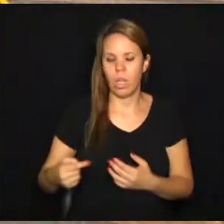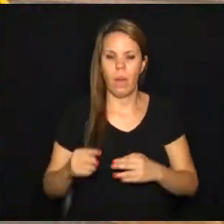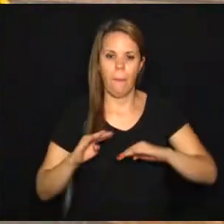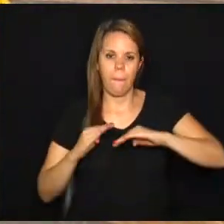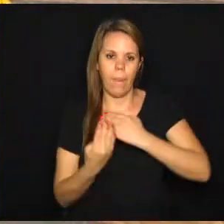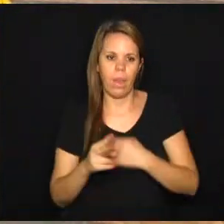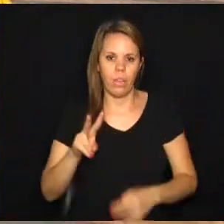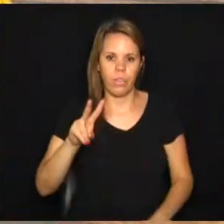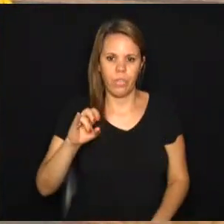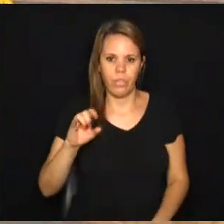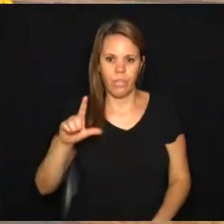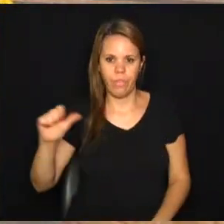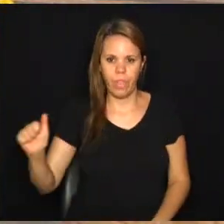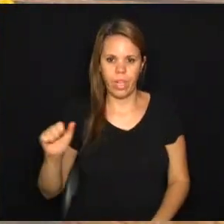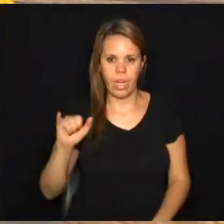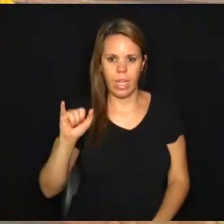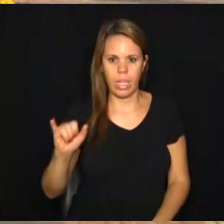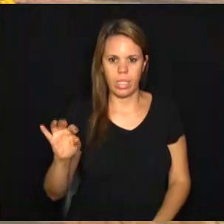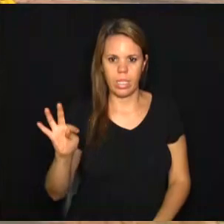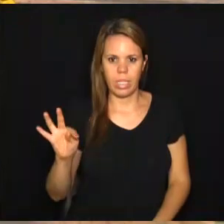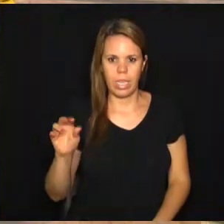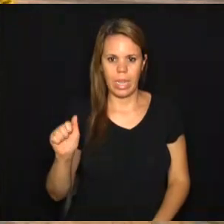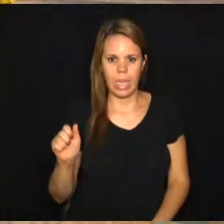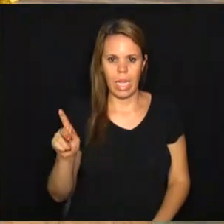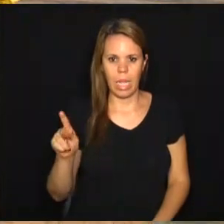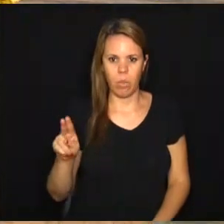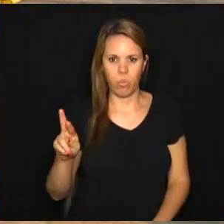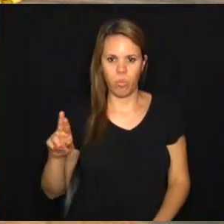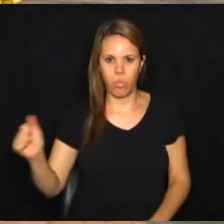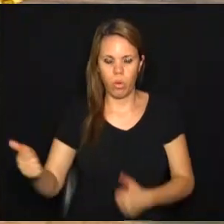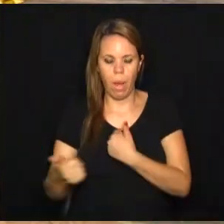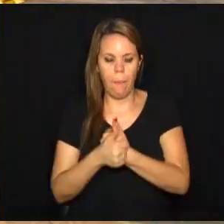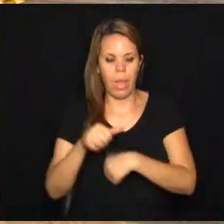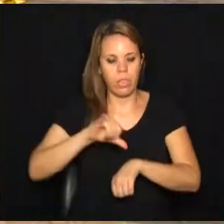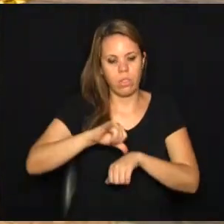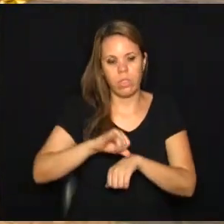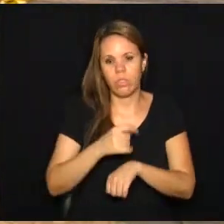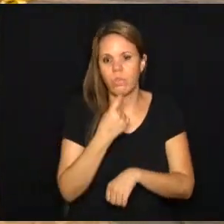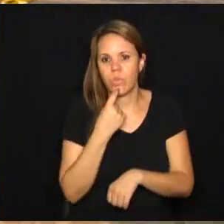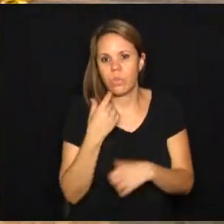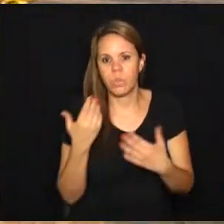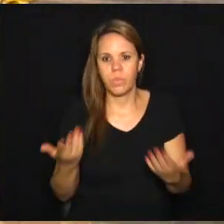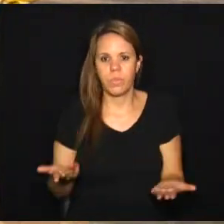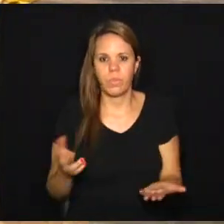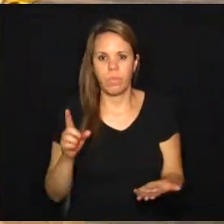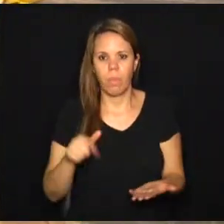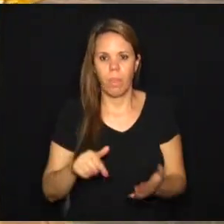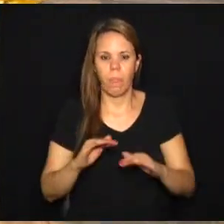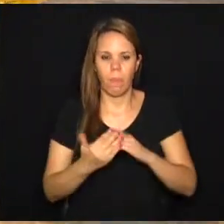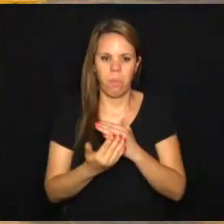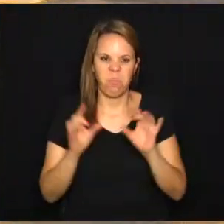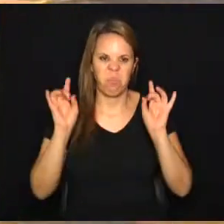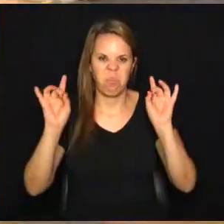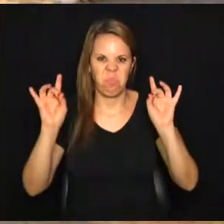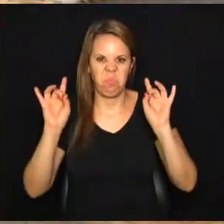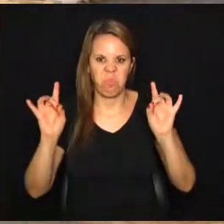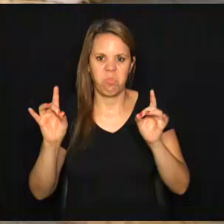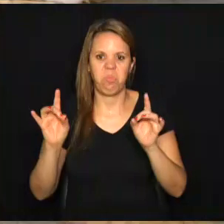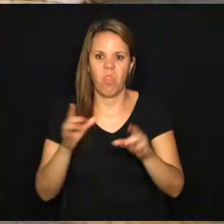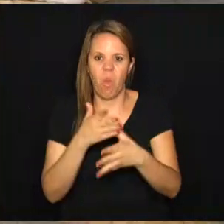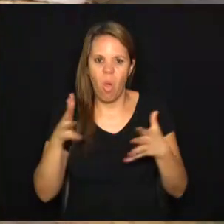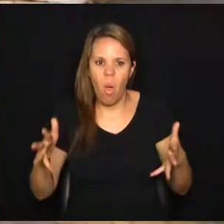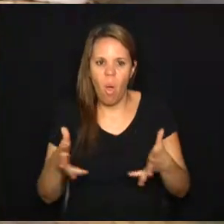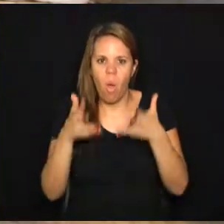Itapura, um bairro próximo ao centro da cidade de Campinas. Portanto, um bairro muito rico, muito próspero,